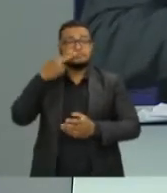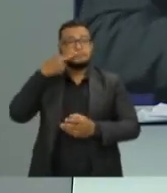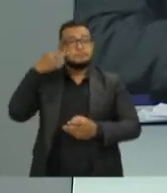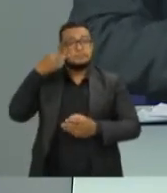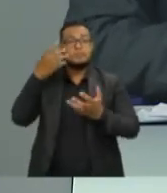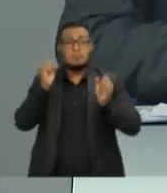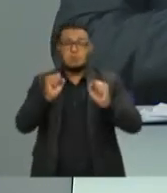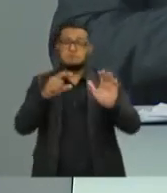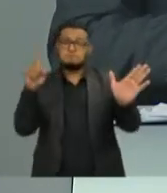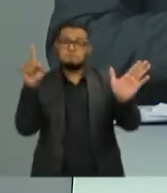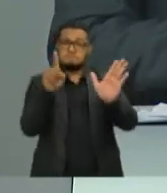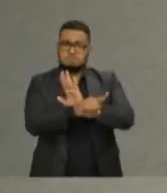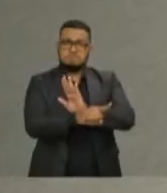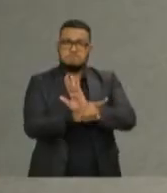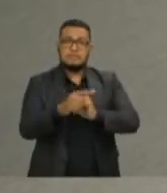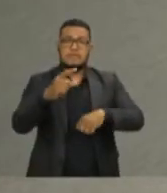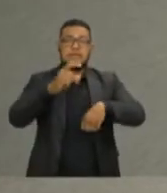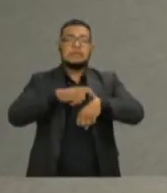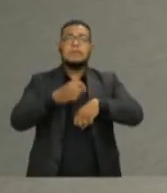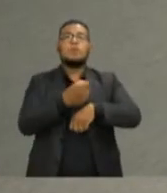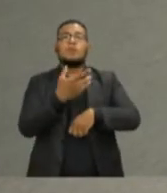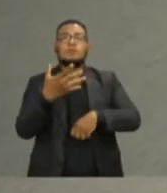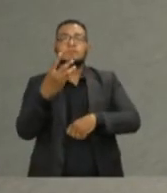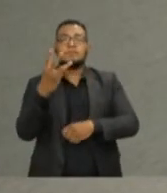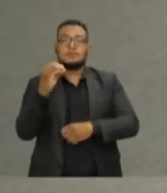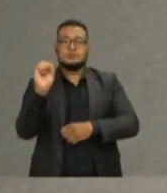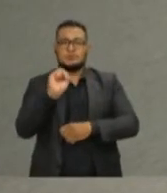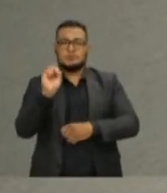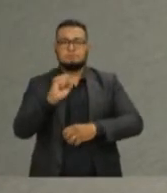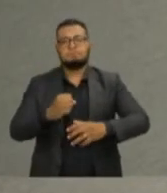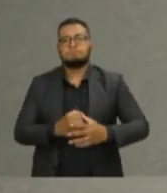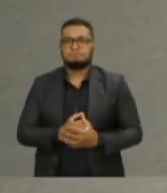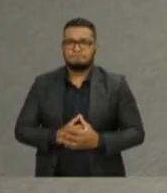fazendo a sua pergunta, o tempo é de 30 segundos. O candidato Pasolini.